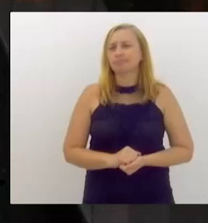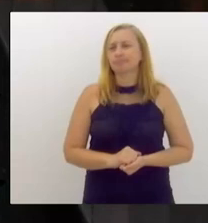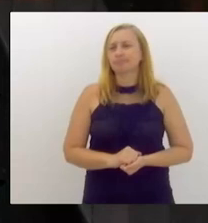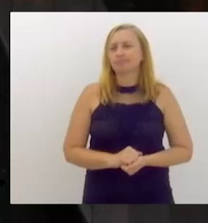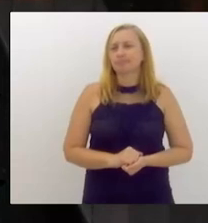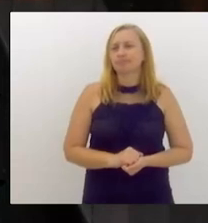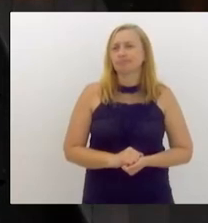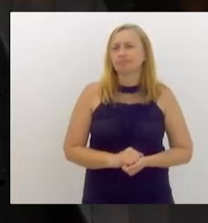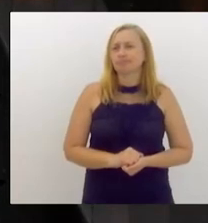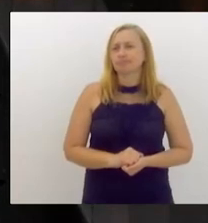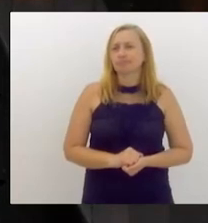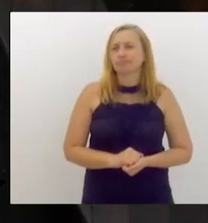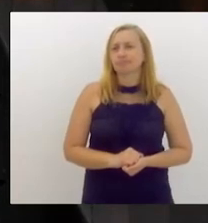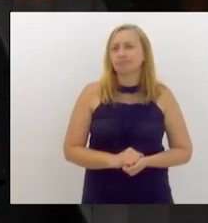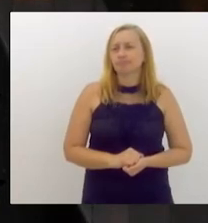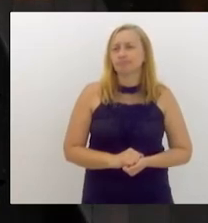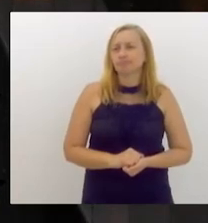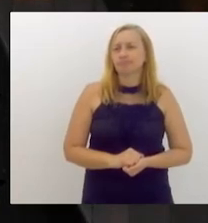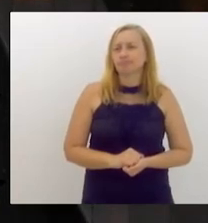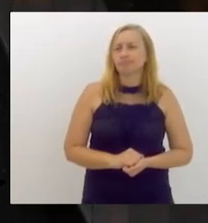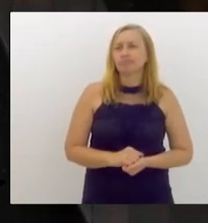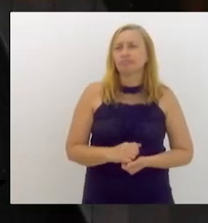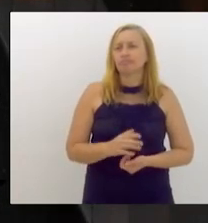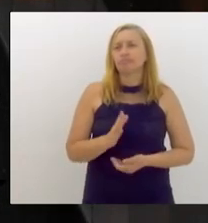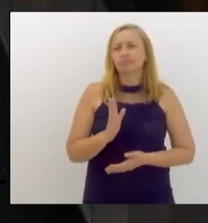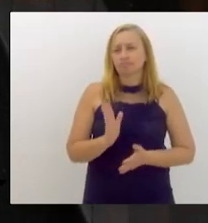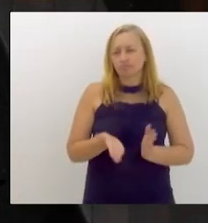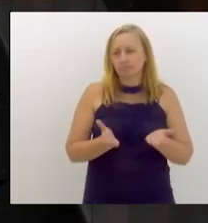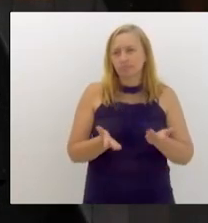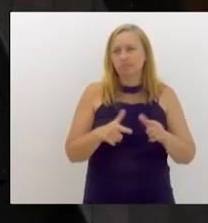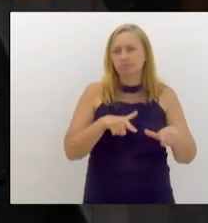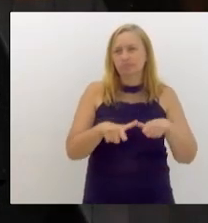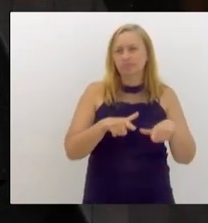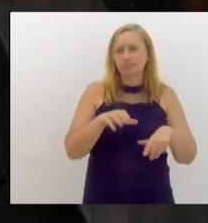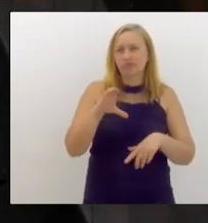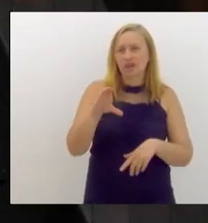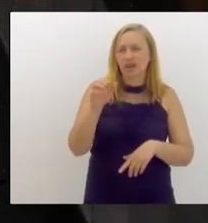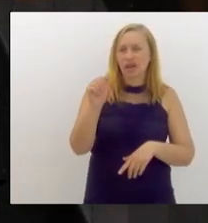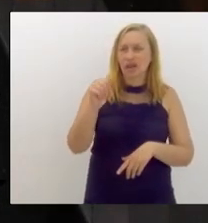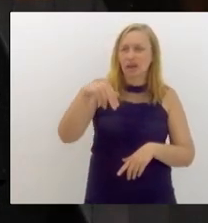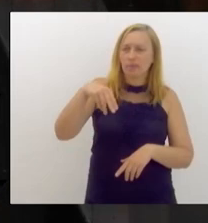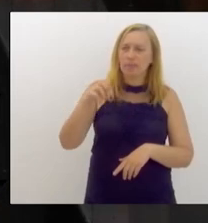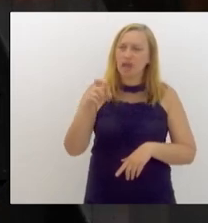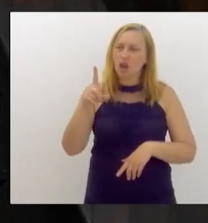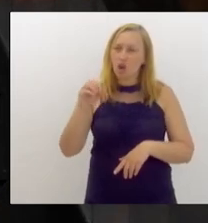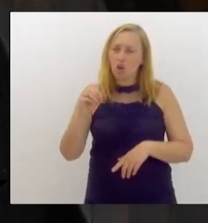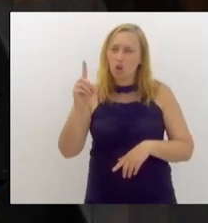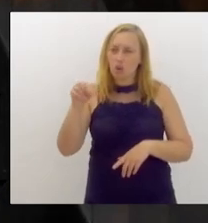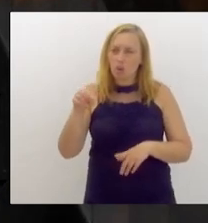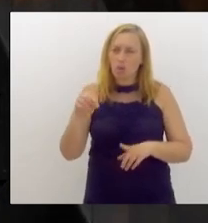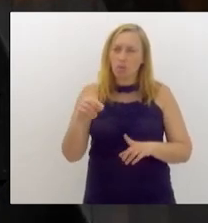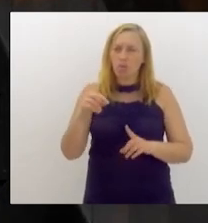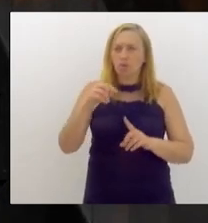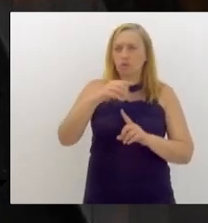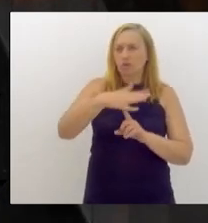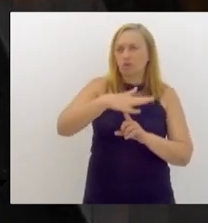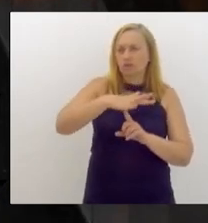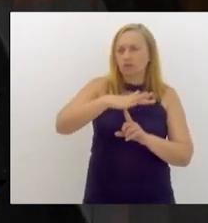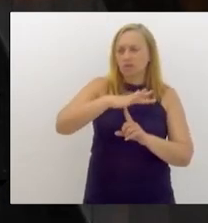situação nos obrigou a ser camelô na central do Brasil. Mas aqui chegamos,